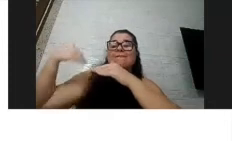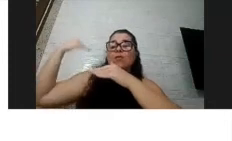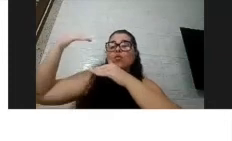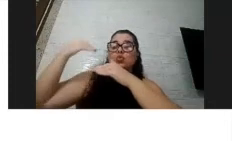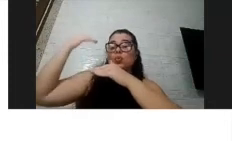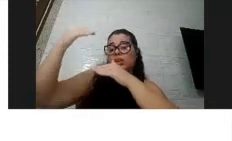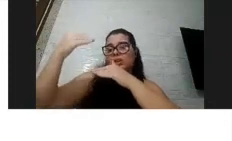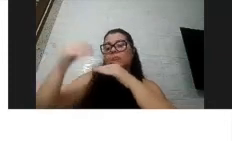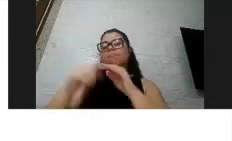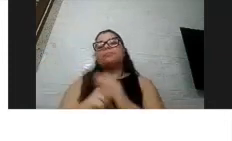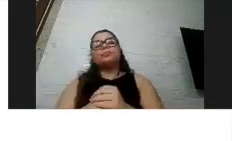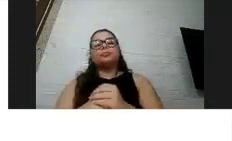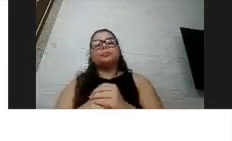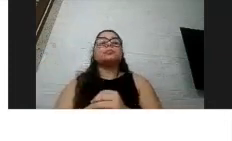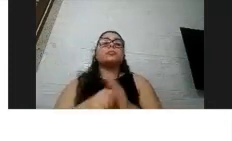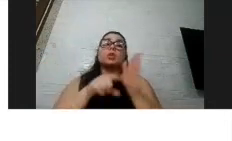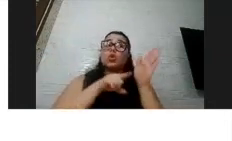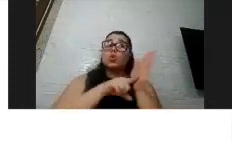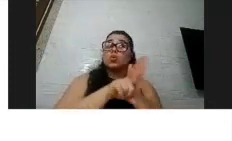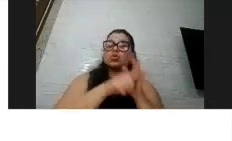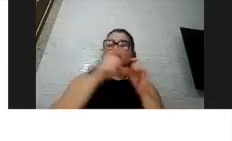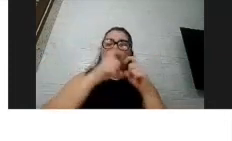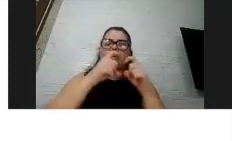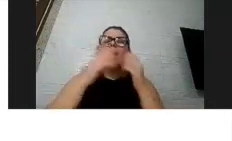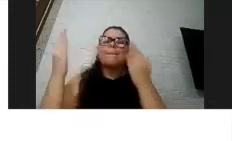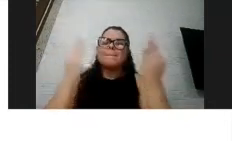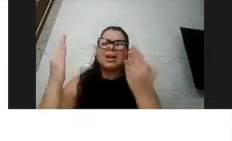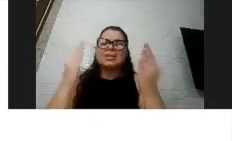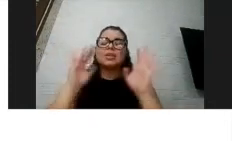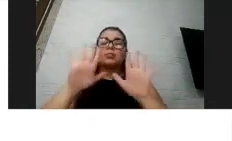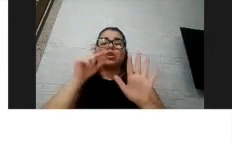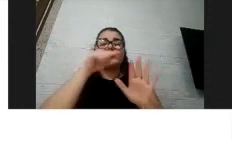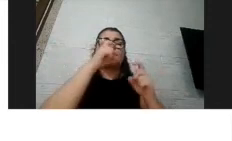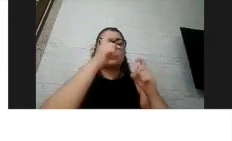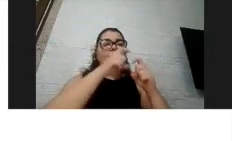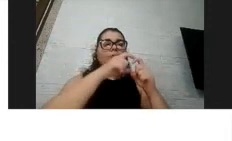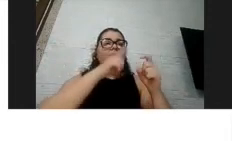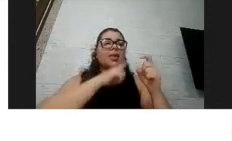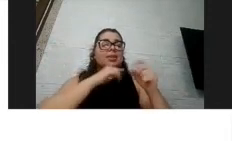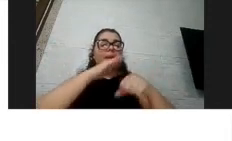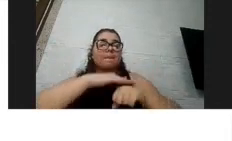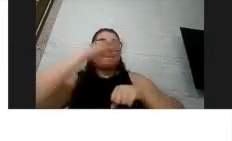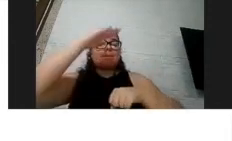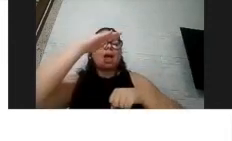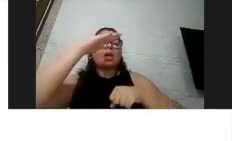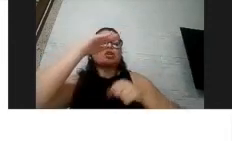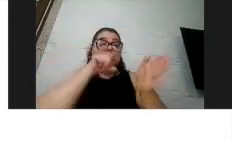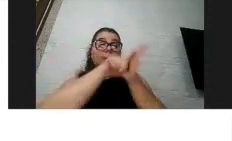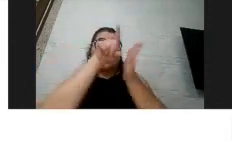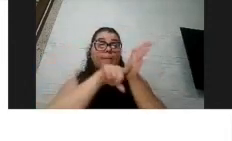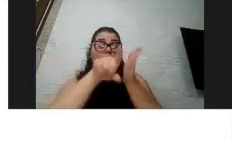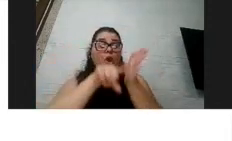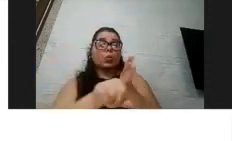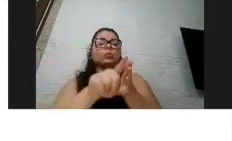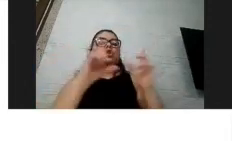no questionário para o médico, os questionários estão bem parecidos, mas para o médico tem um pouco mais de questões sobre a saúde, né?